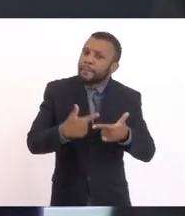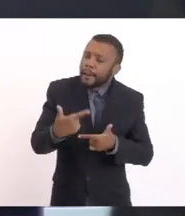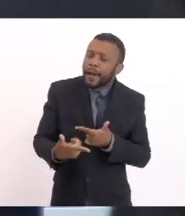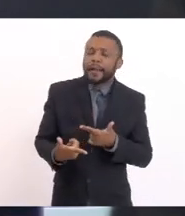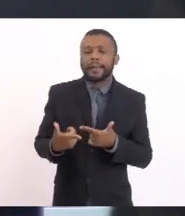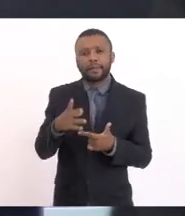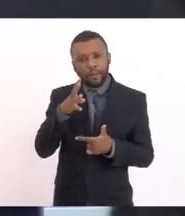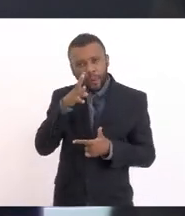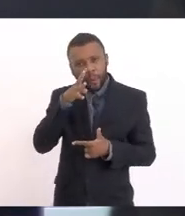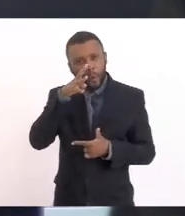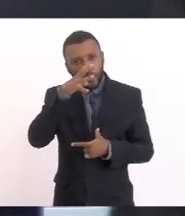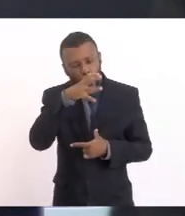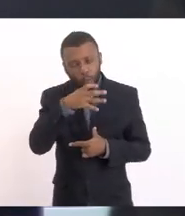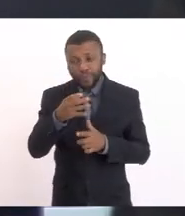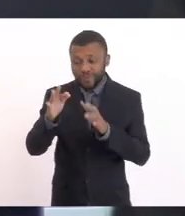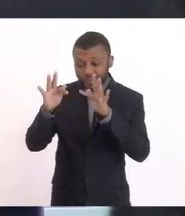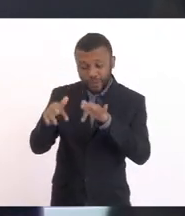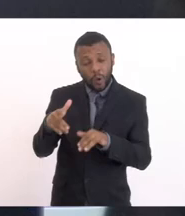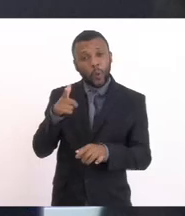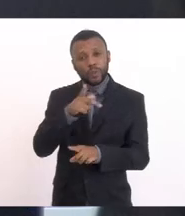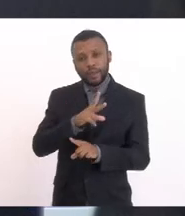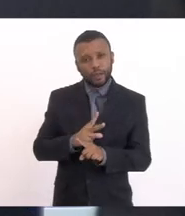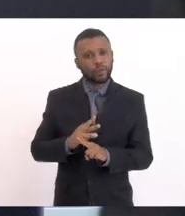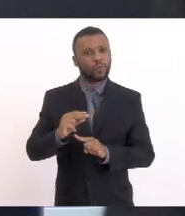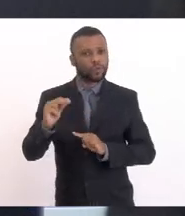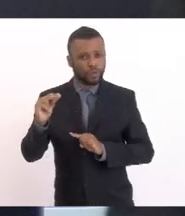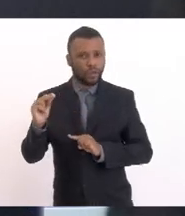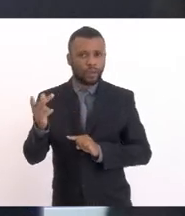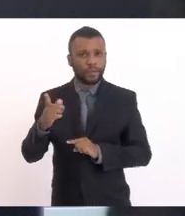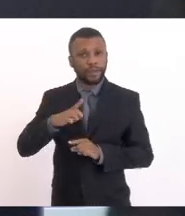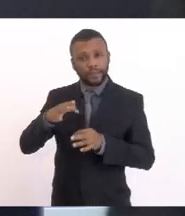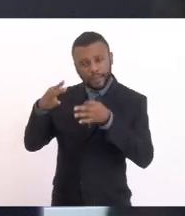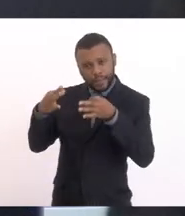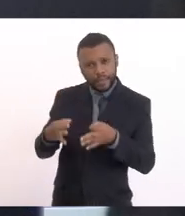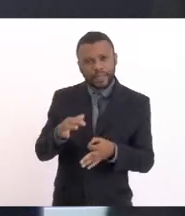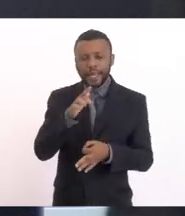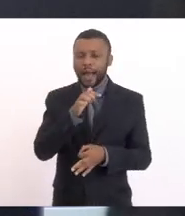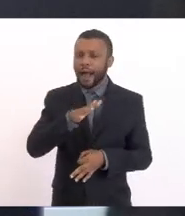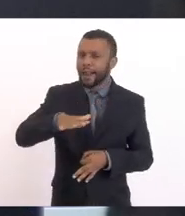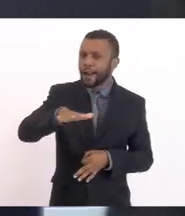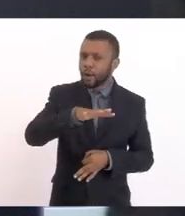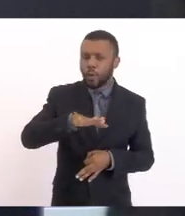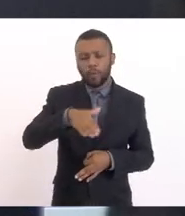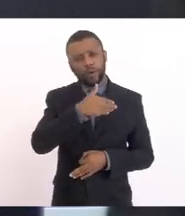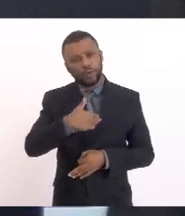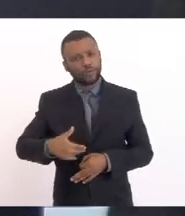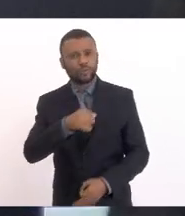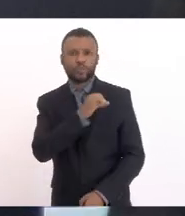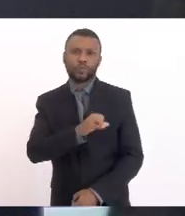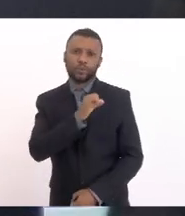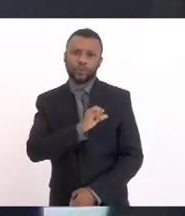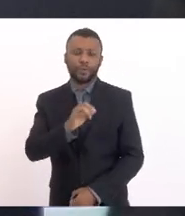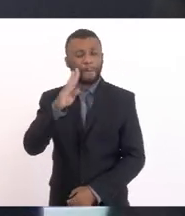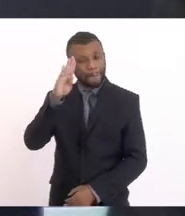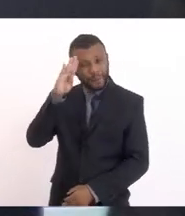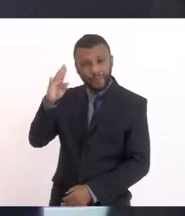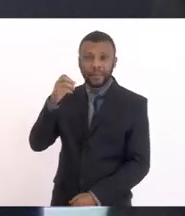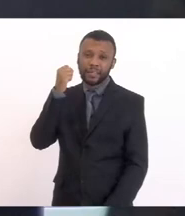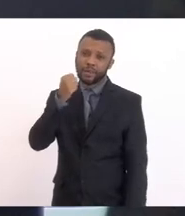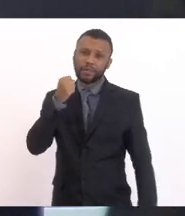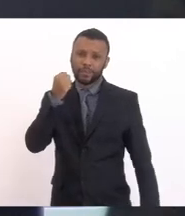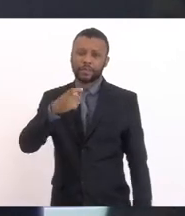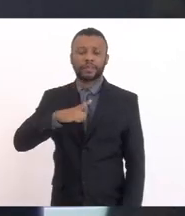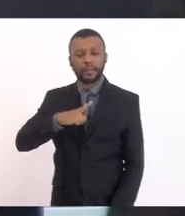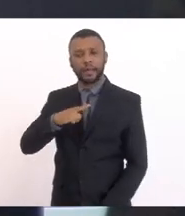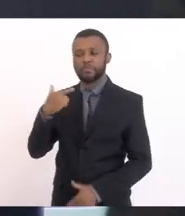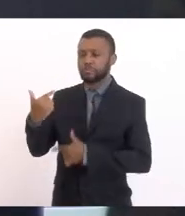No final A vitória Chega E eu tenho certeza Que as lagoas Do nosso estado Principalmente A lagoa de Saquarema Está em boas